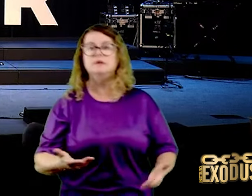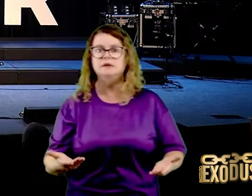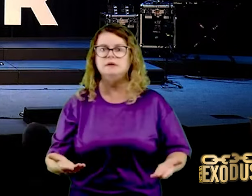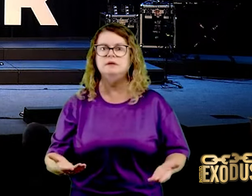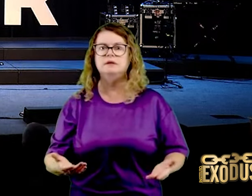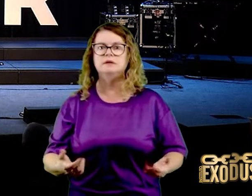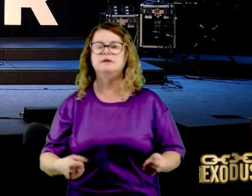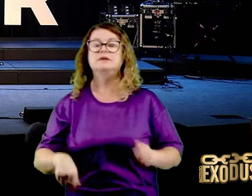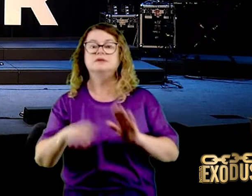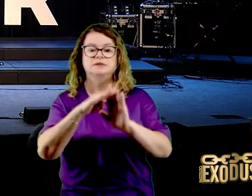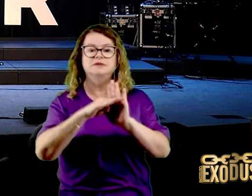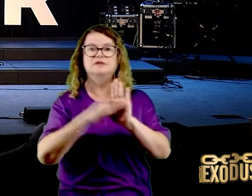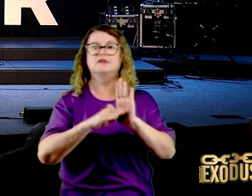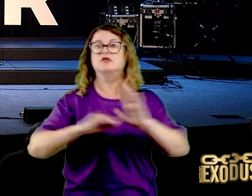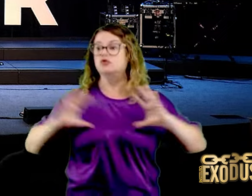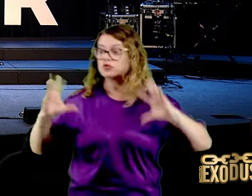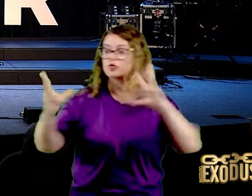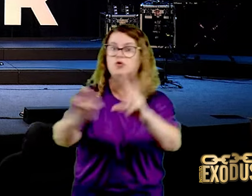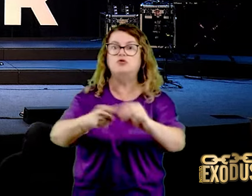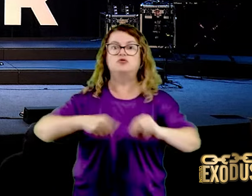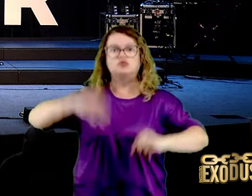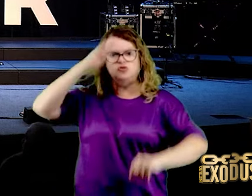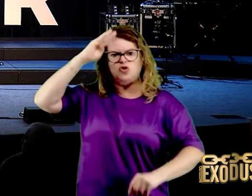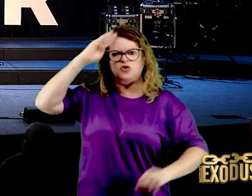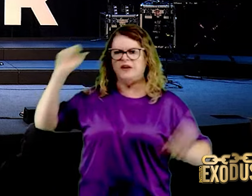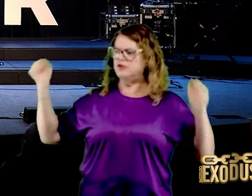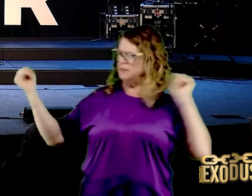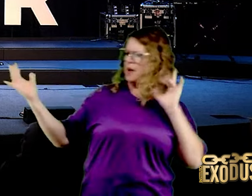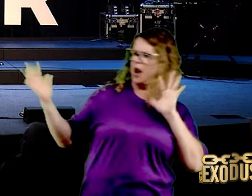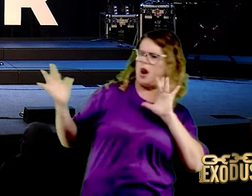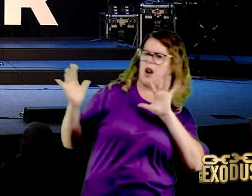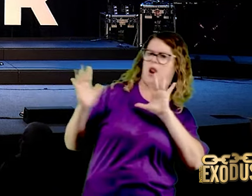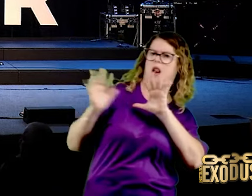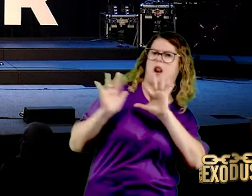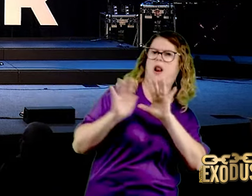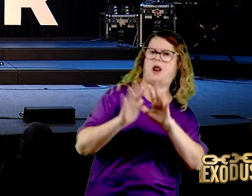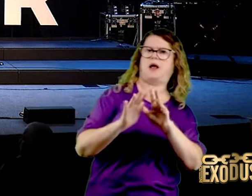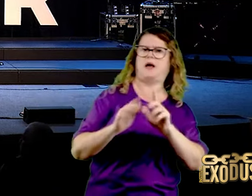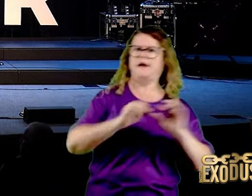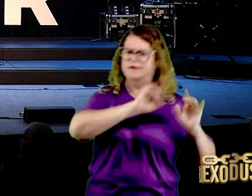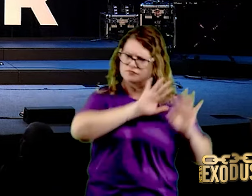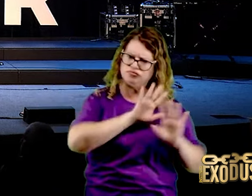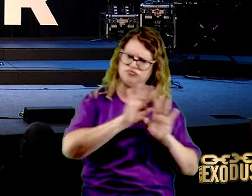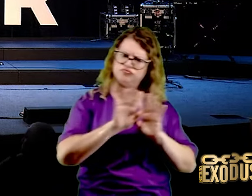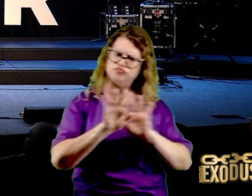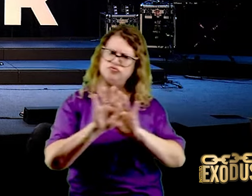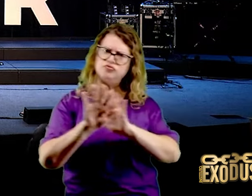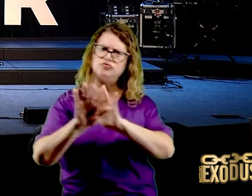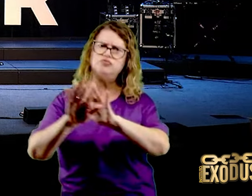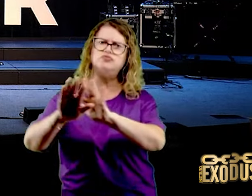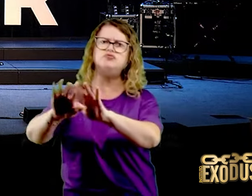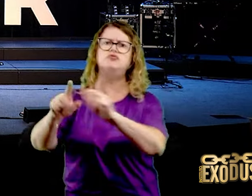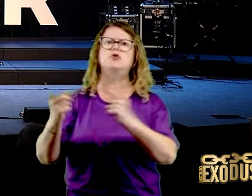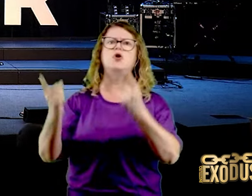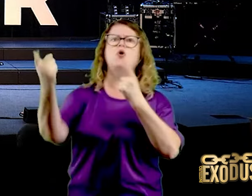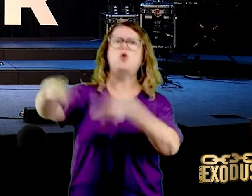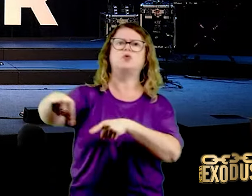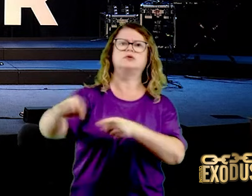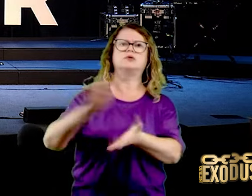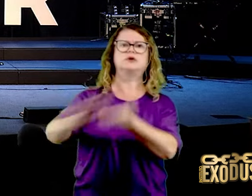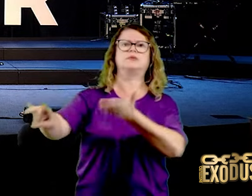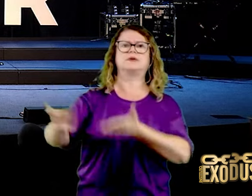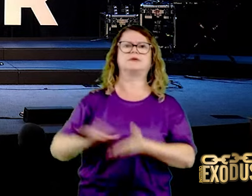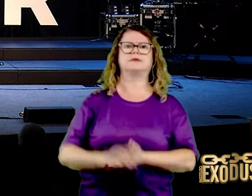se reuniram, foram para a batalha. Então, Saúl e todos os soldados se reuniram, foram para a batalha, encontraram os filhos de Deus